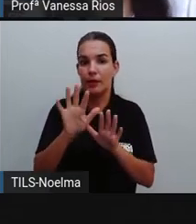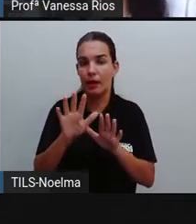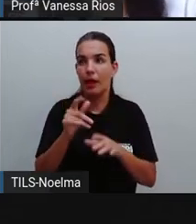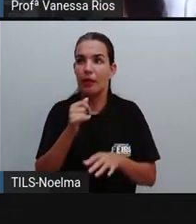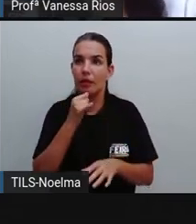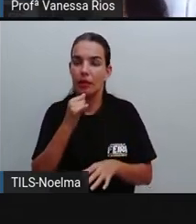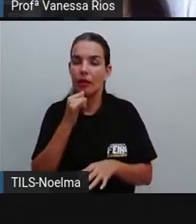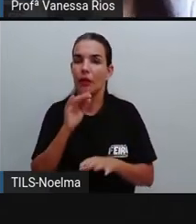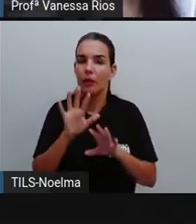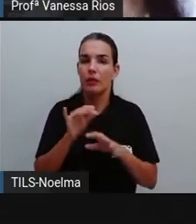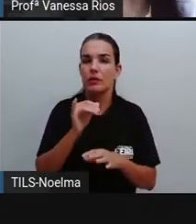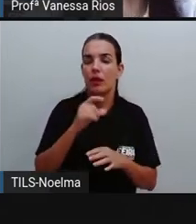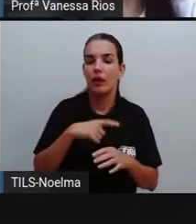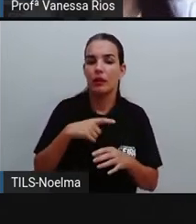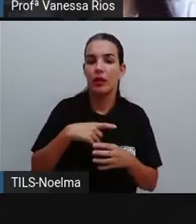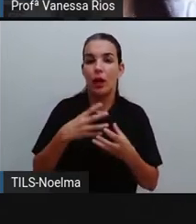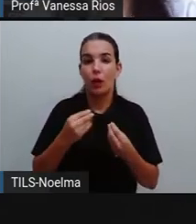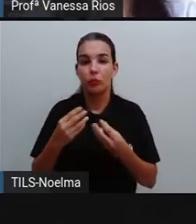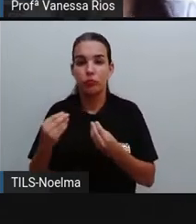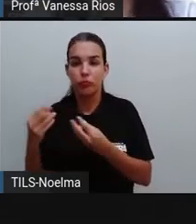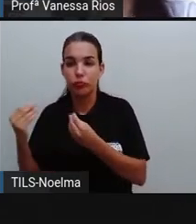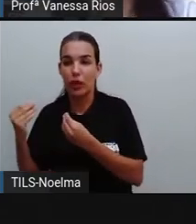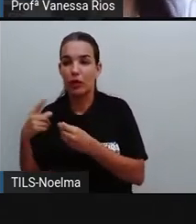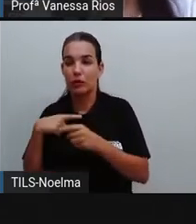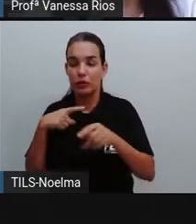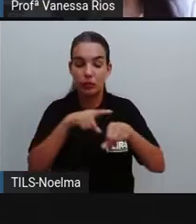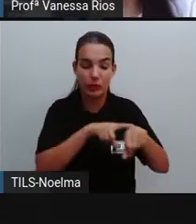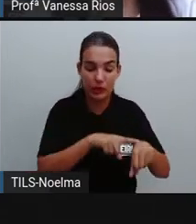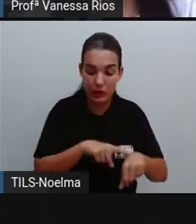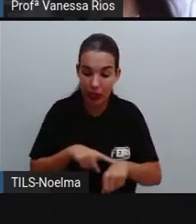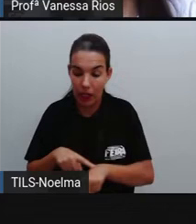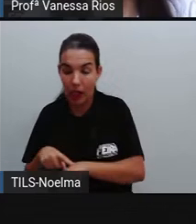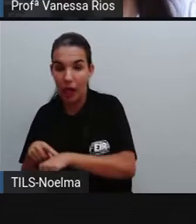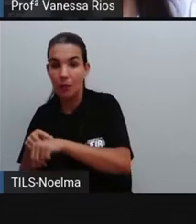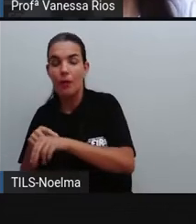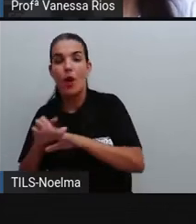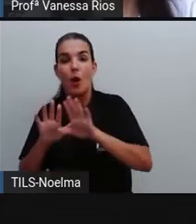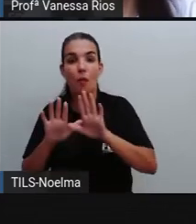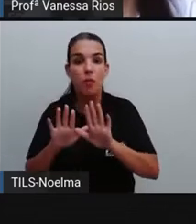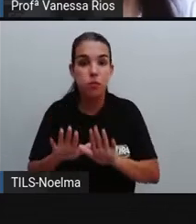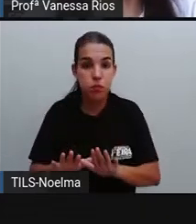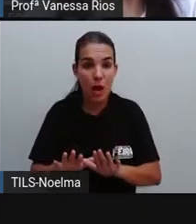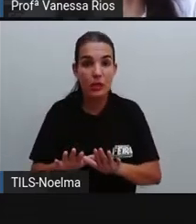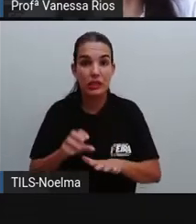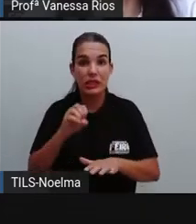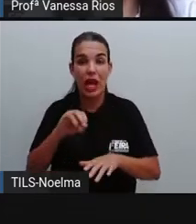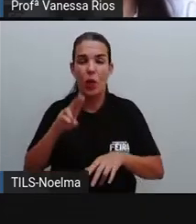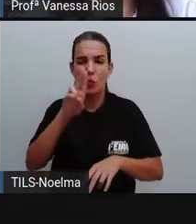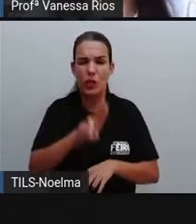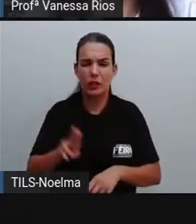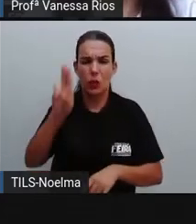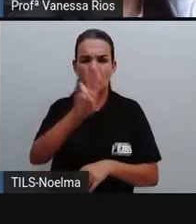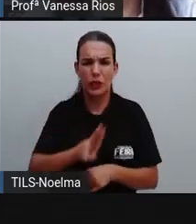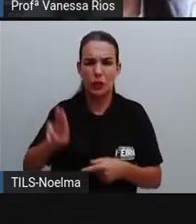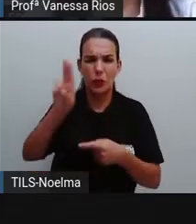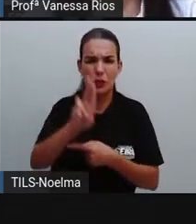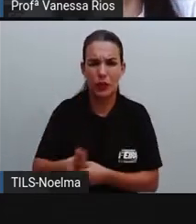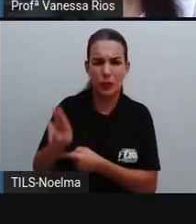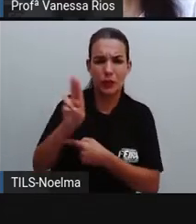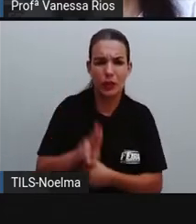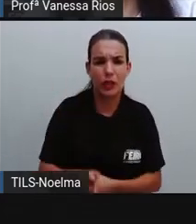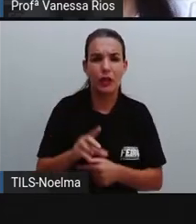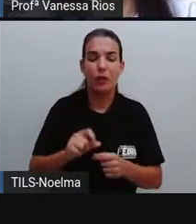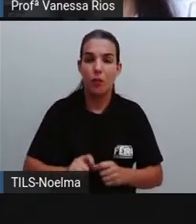produzida num determinado período de tempo, mas que conforme a sua utilização aumenta,